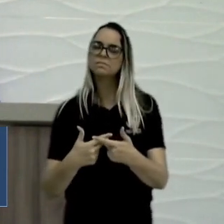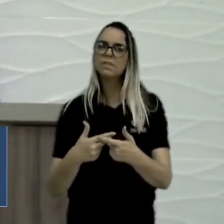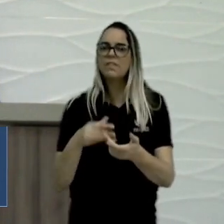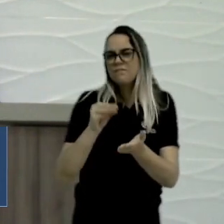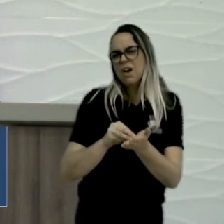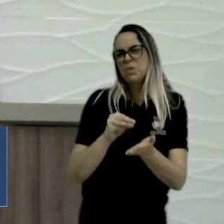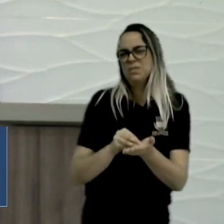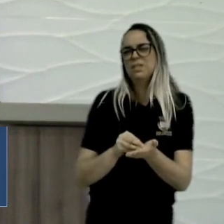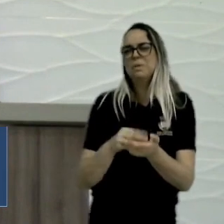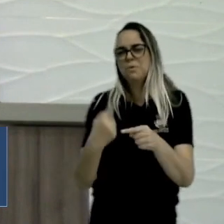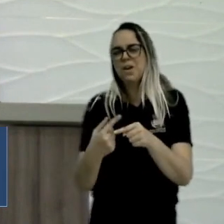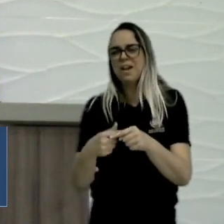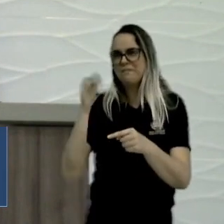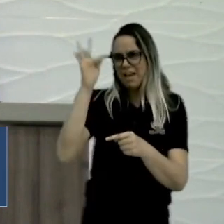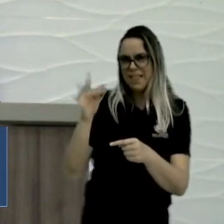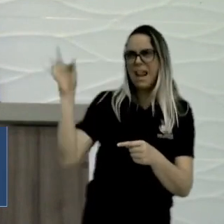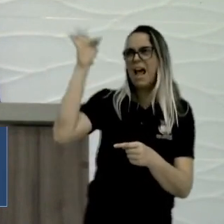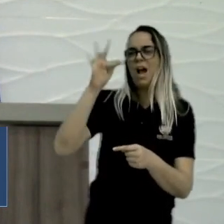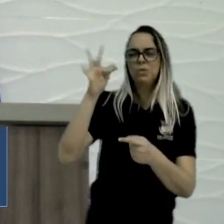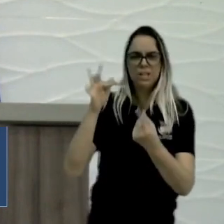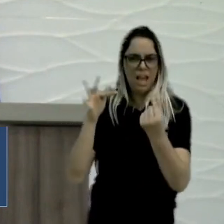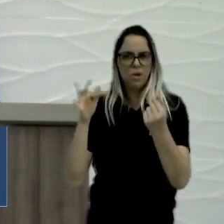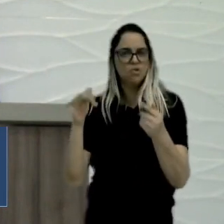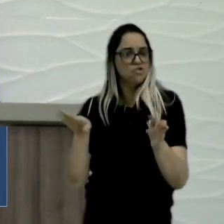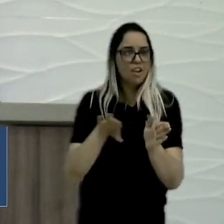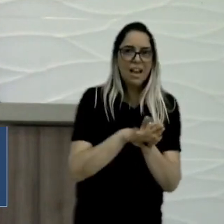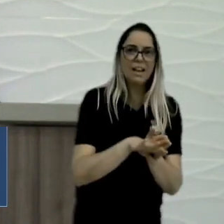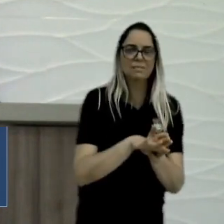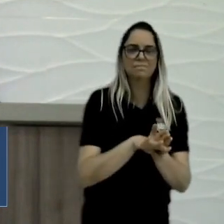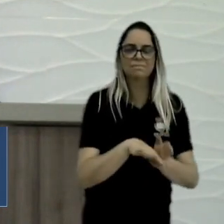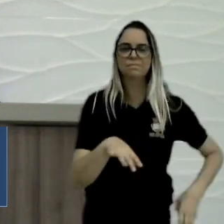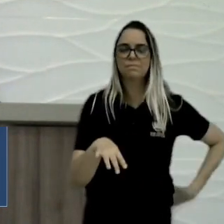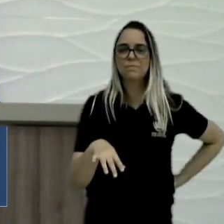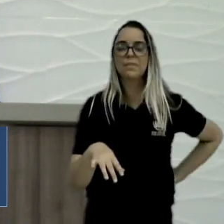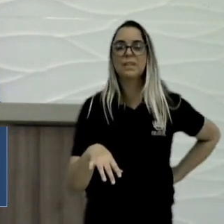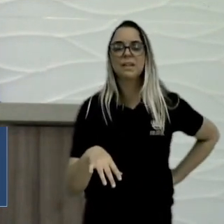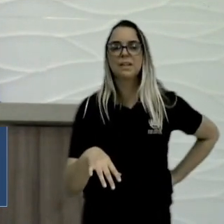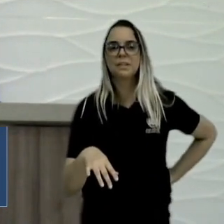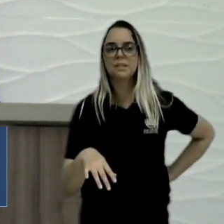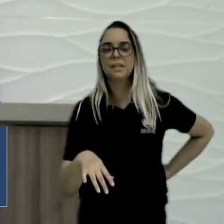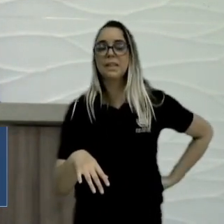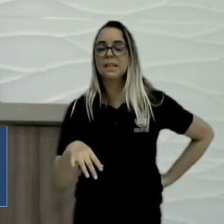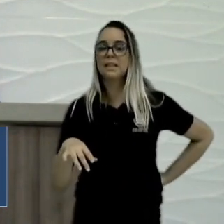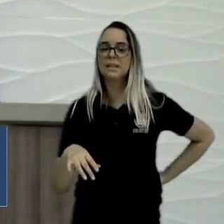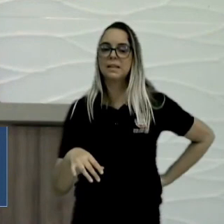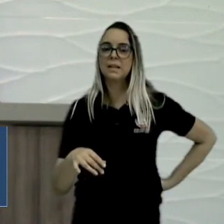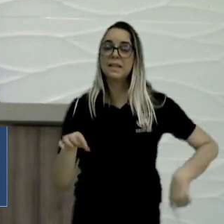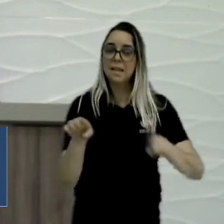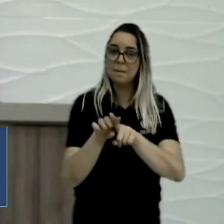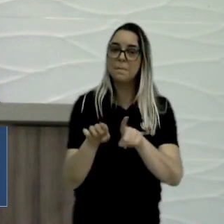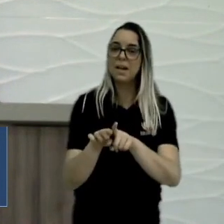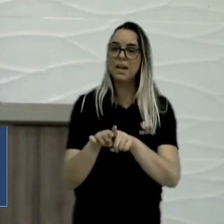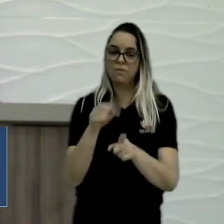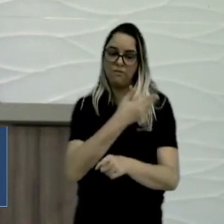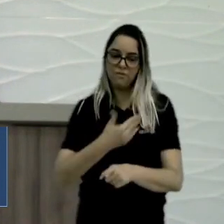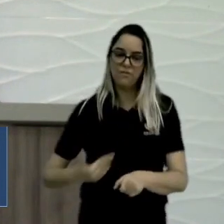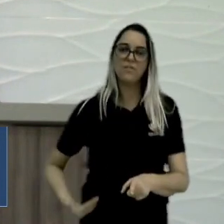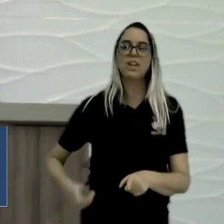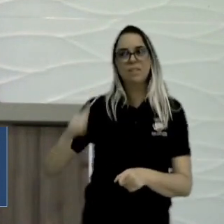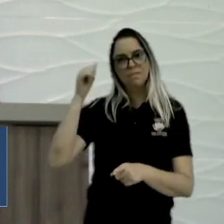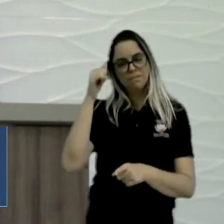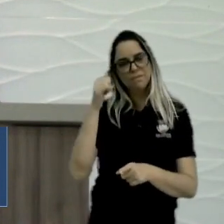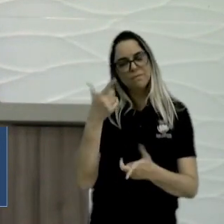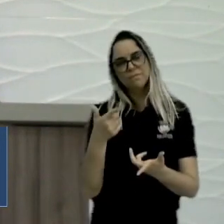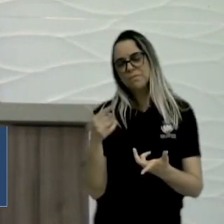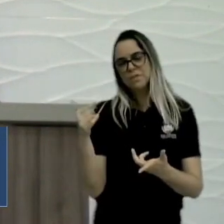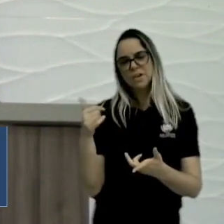vem recurso federal, vem recurso do governo do Estado para fazer essas ações e não faz. É isso que a gente deve cobrar